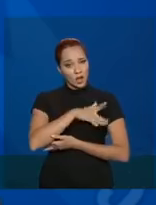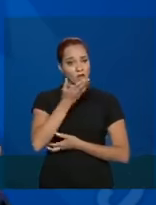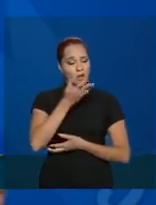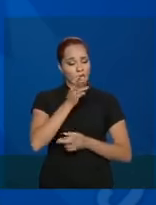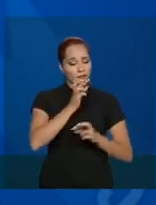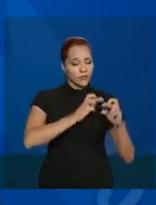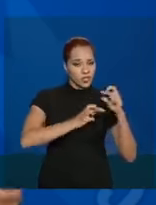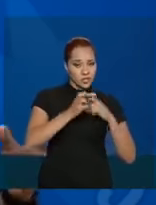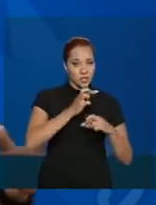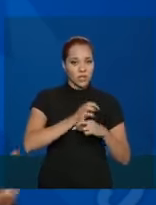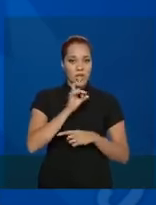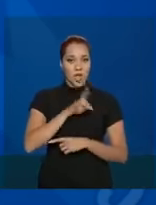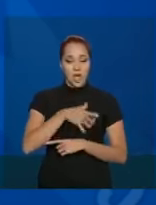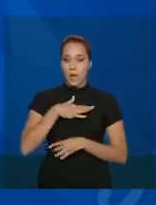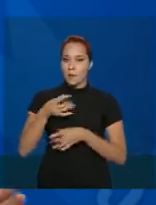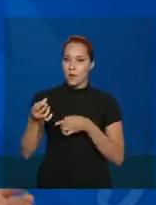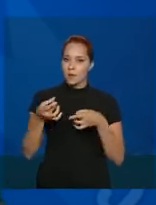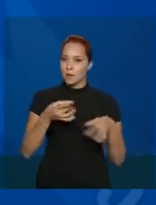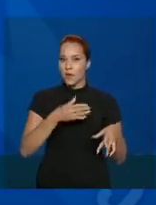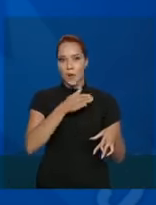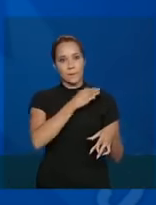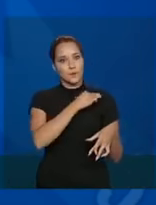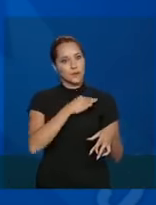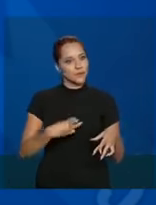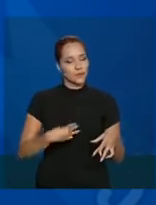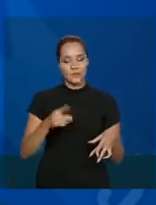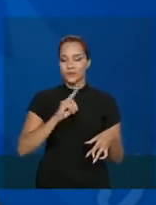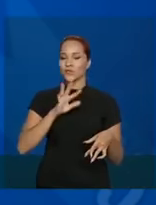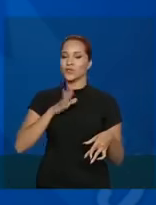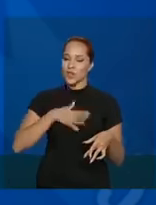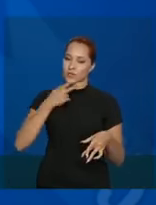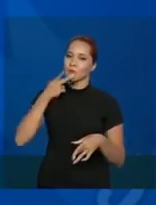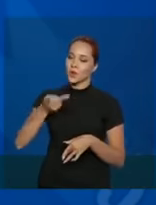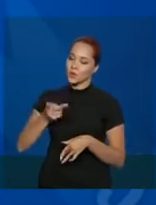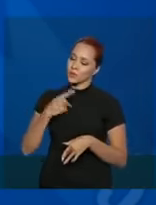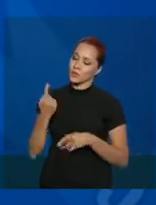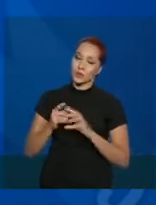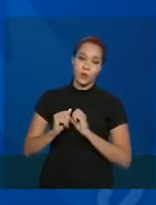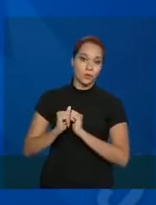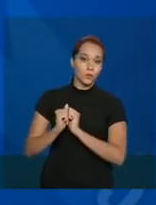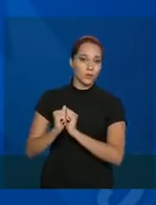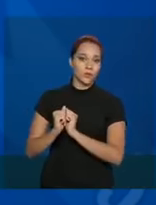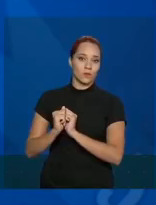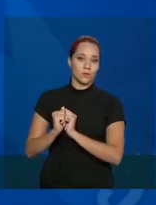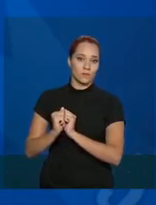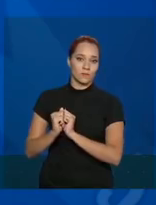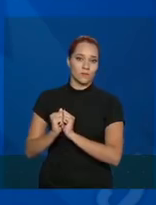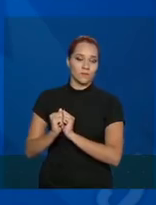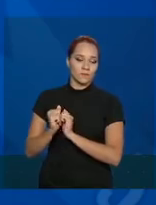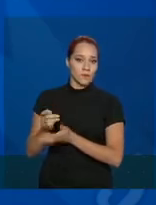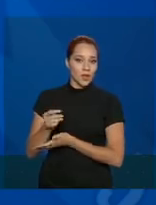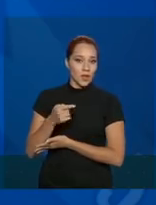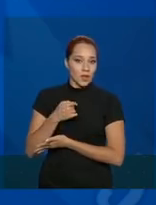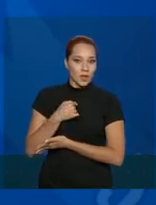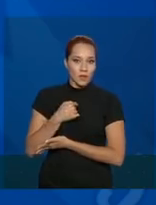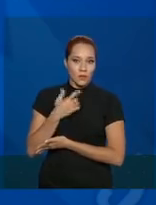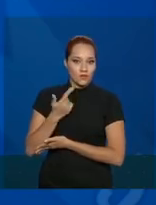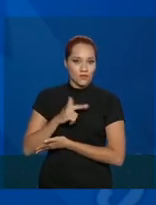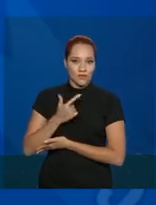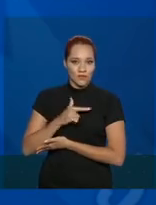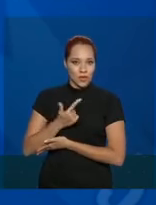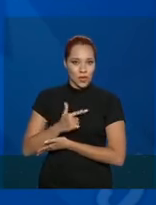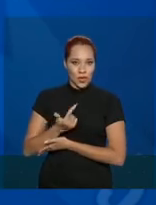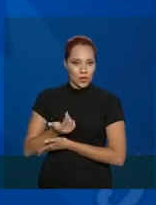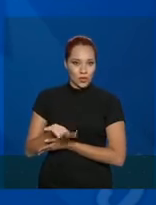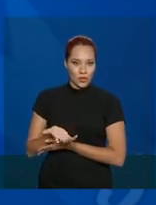não vou deixar o ministro, o ministro já falou aqui, e estamos juntos. Eu não tenho, não